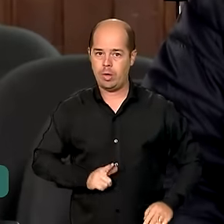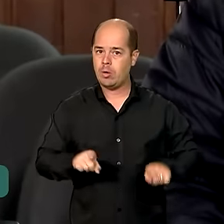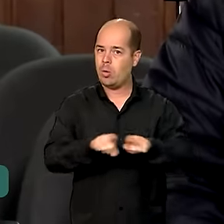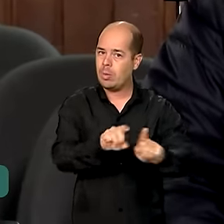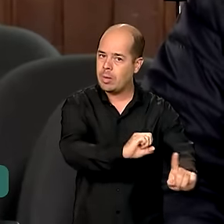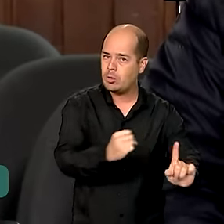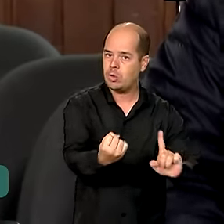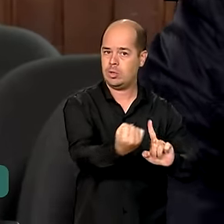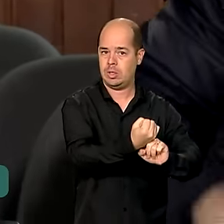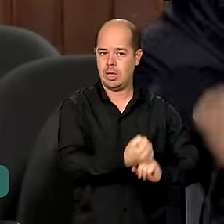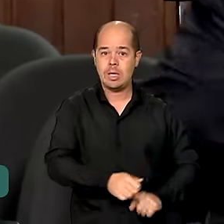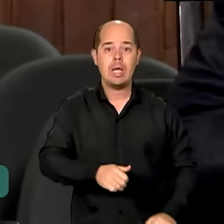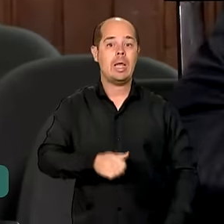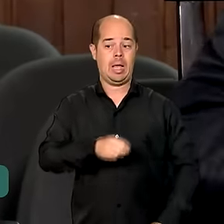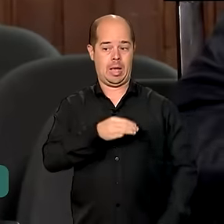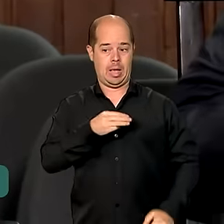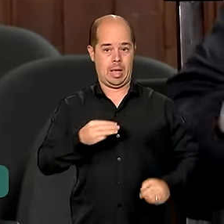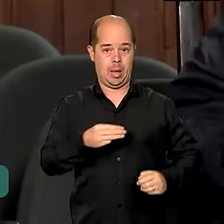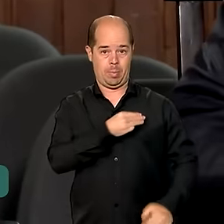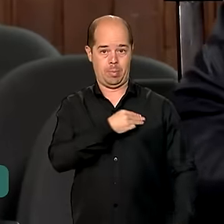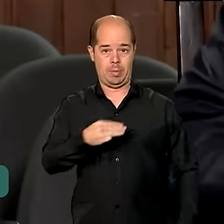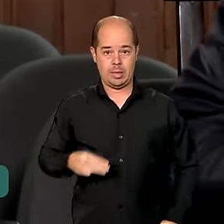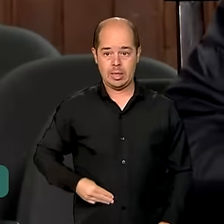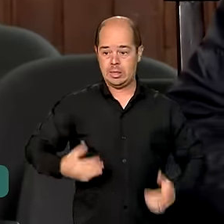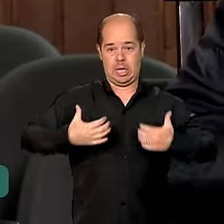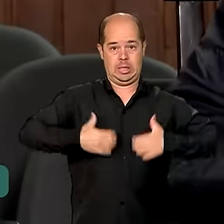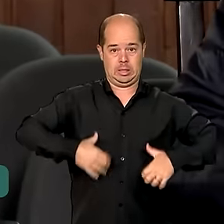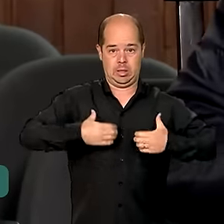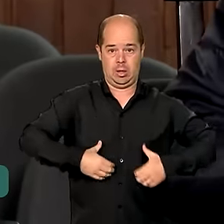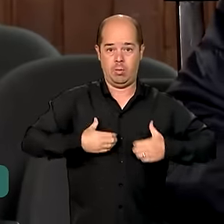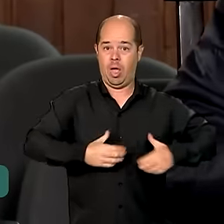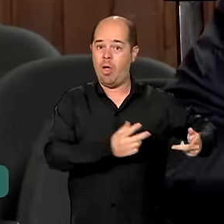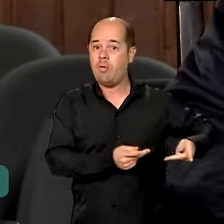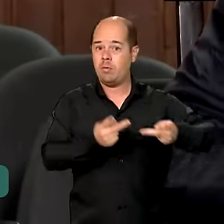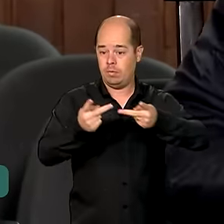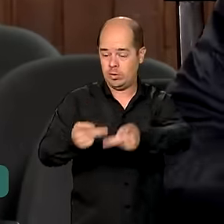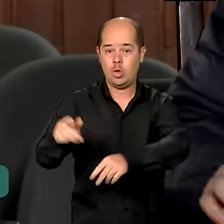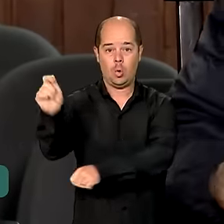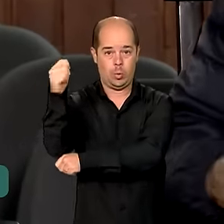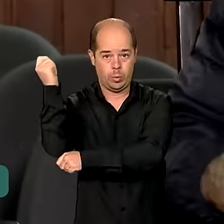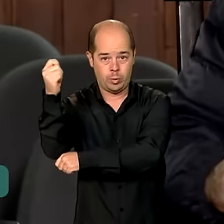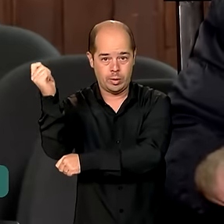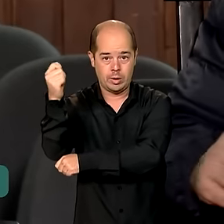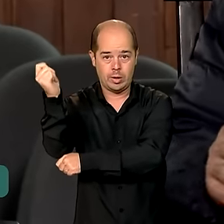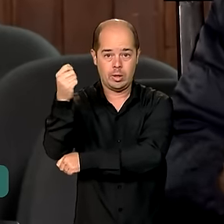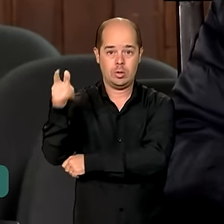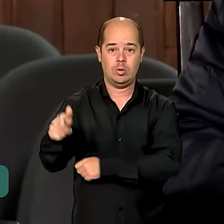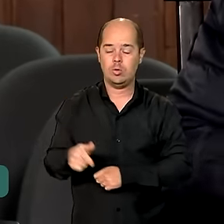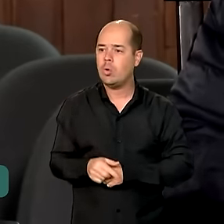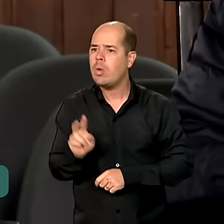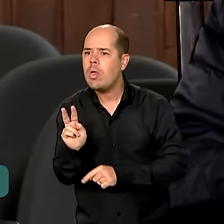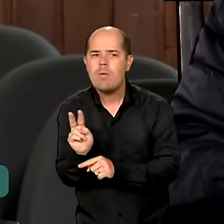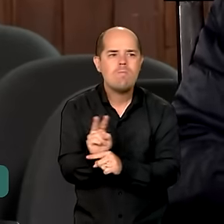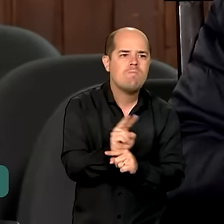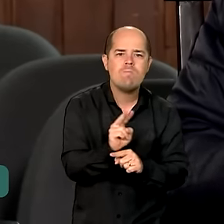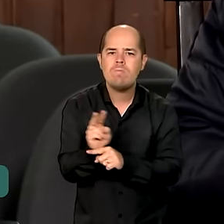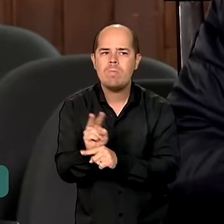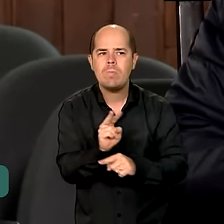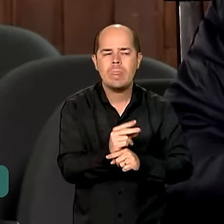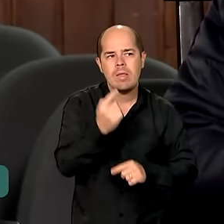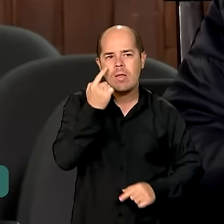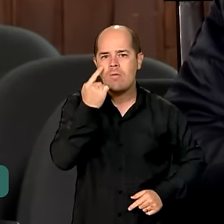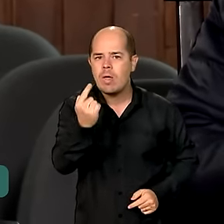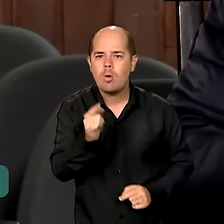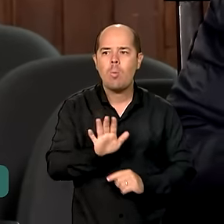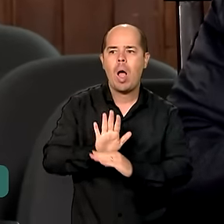Gonçalves também visitou o Rio Grande do Sul neste domingo para discutir ações específicas para o atendimento às